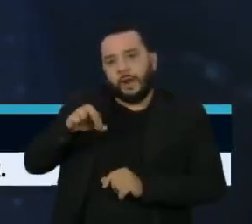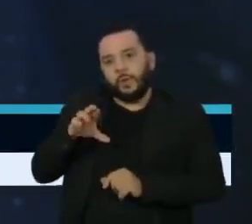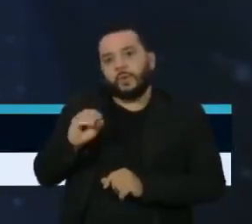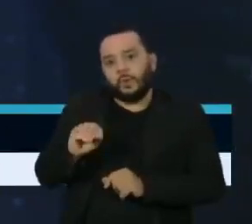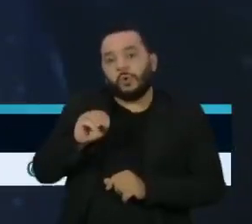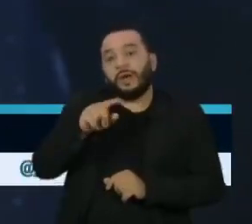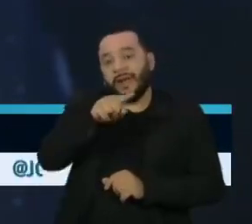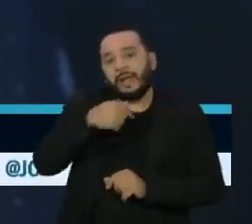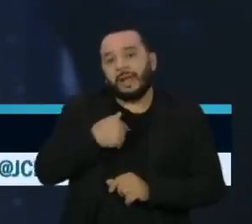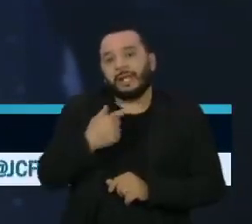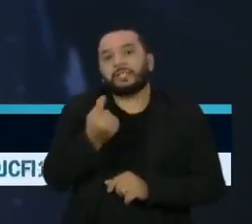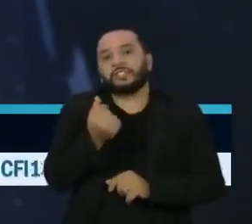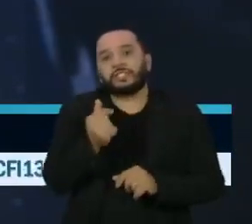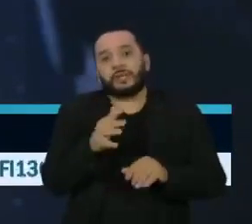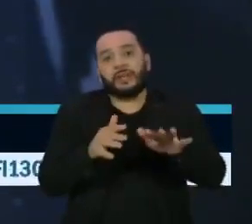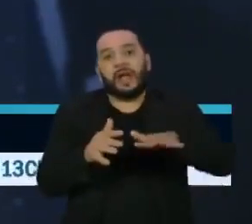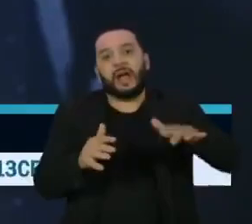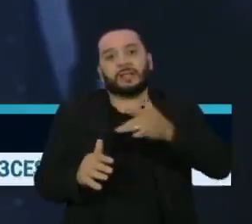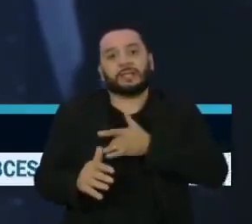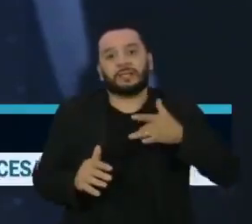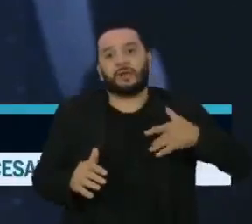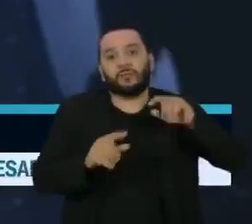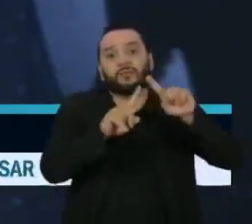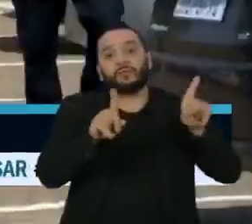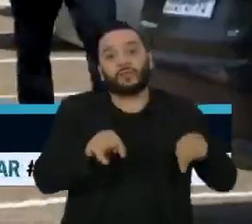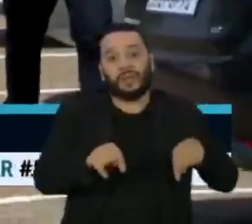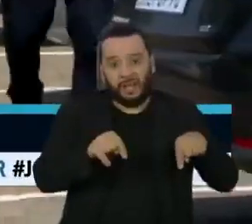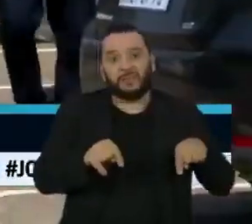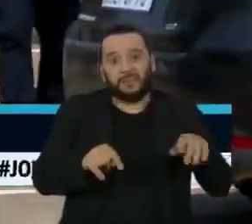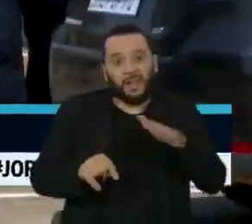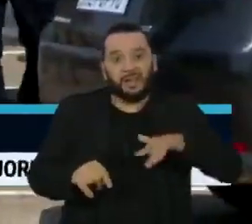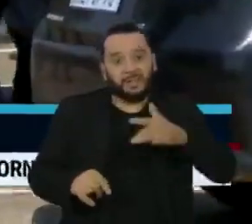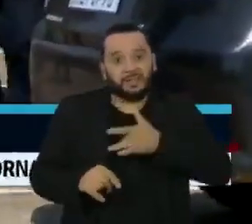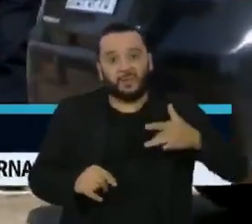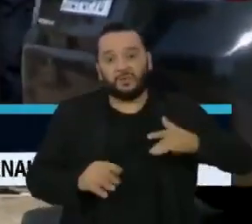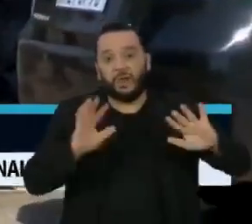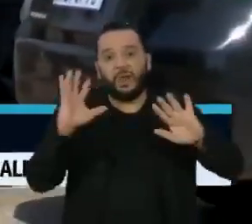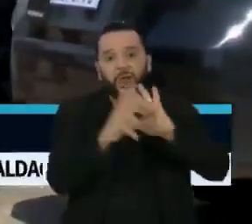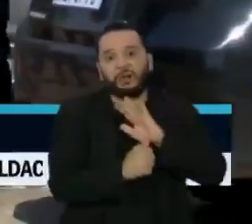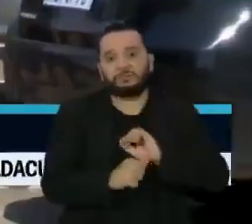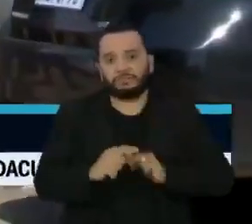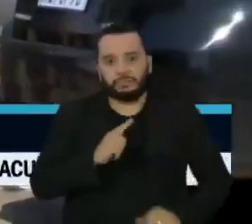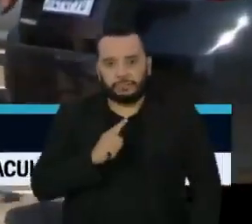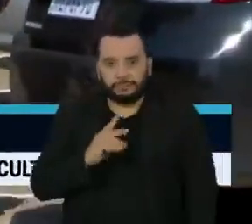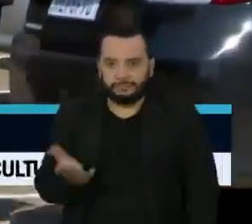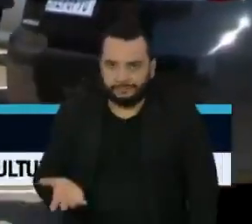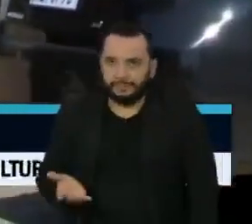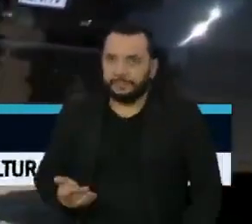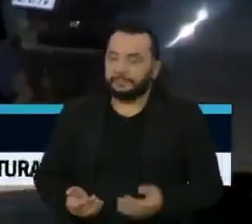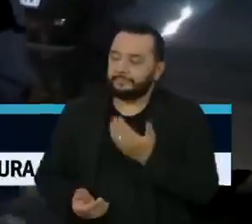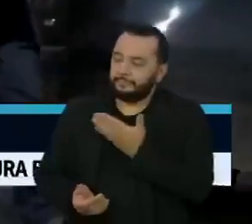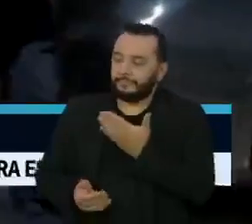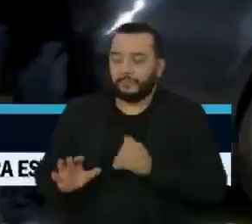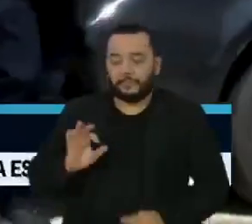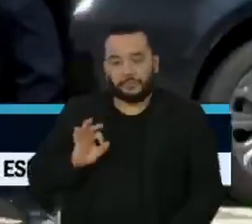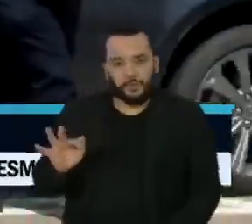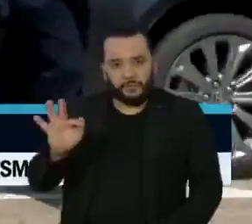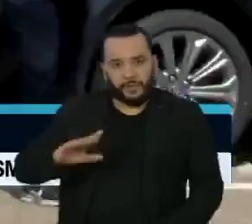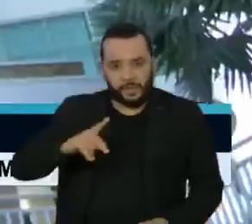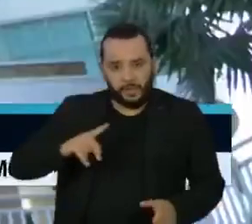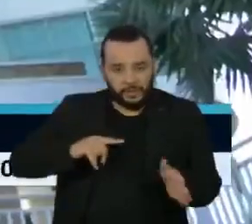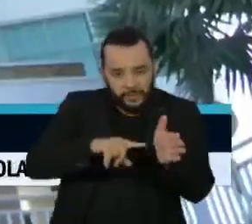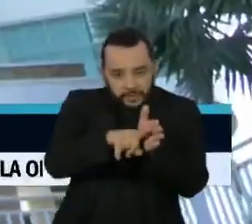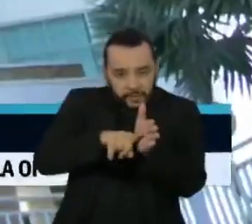no desvio de dinheiro do plano de saúde dos servidores do Estado. Os agentes da Polícia Federal cumpriram 57